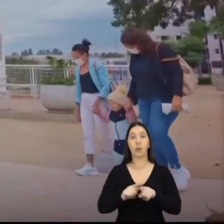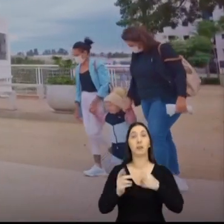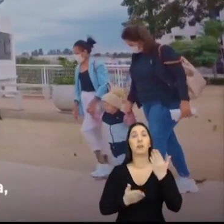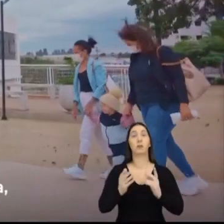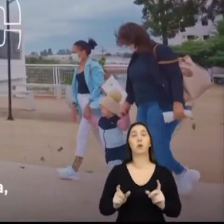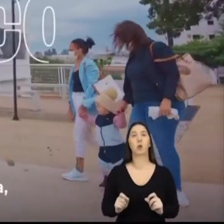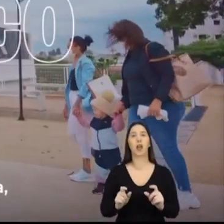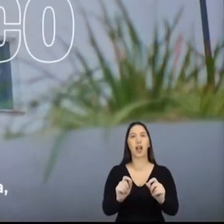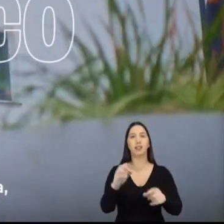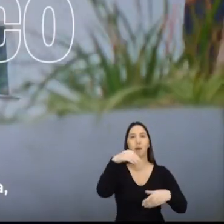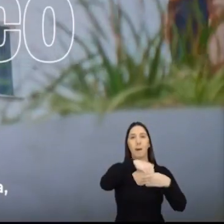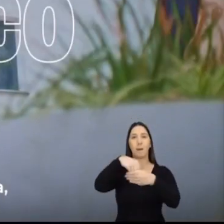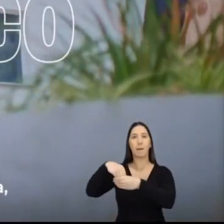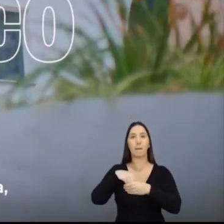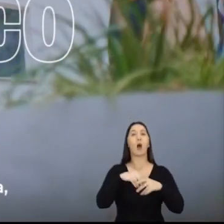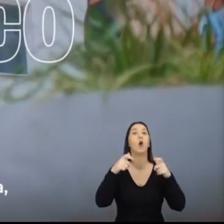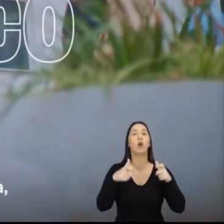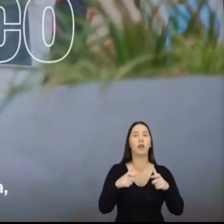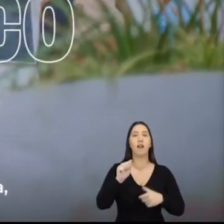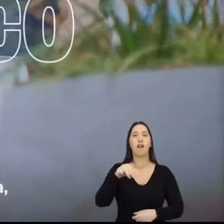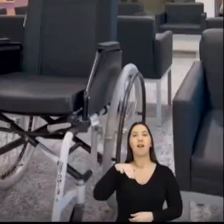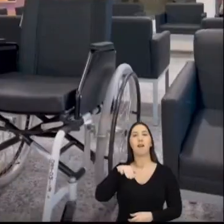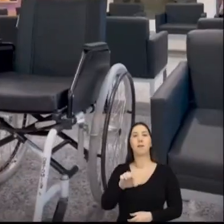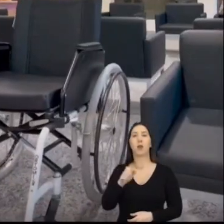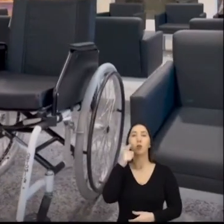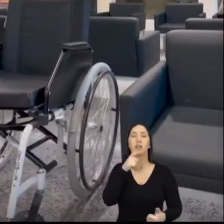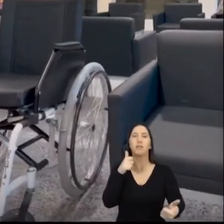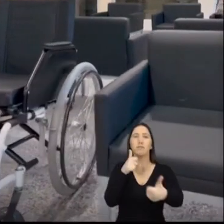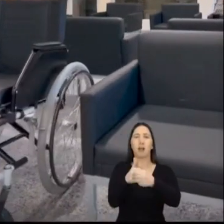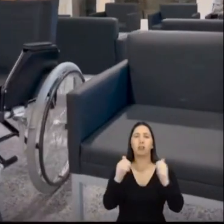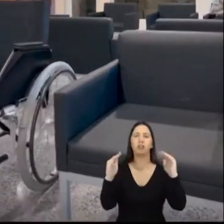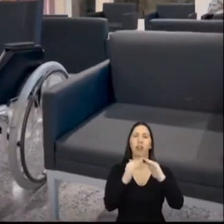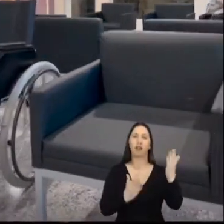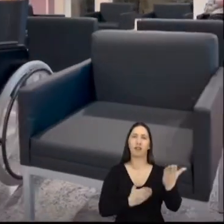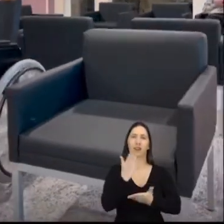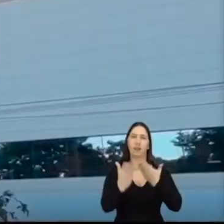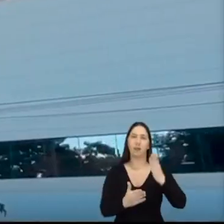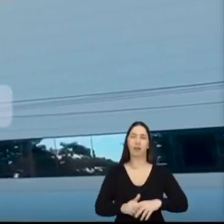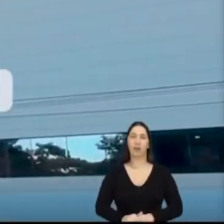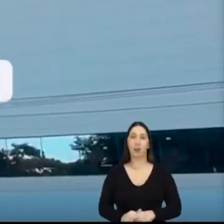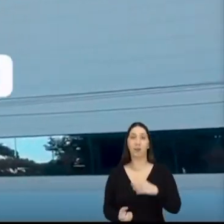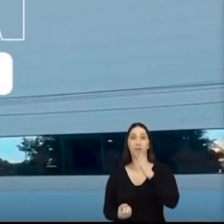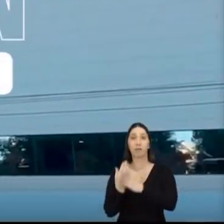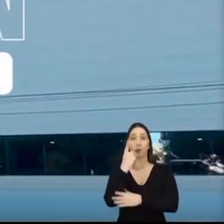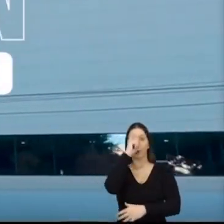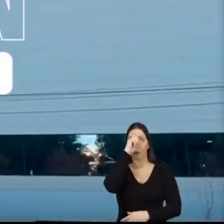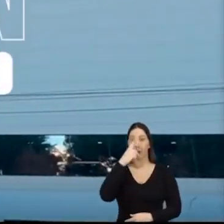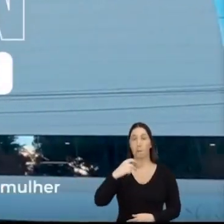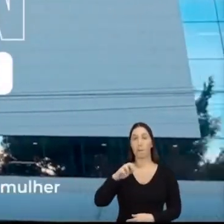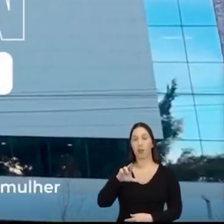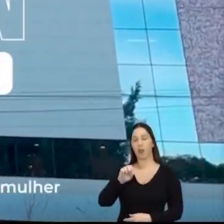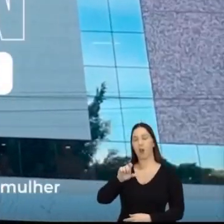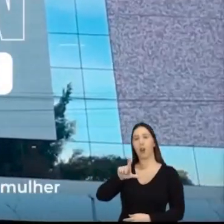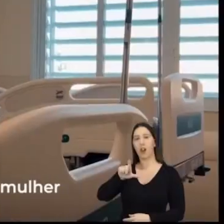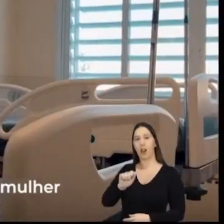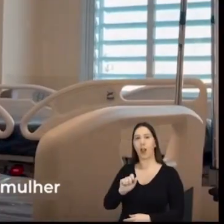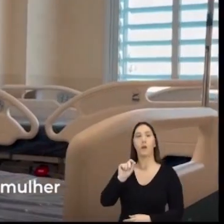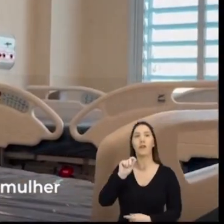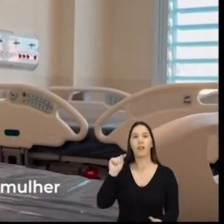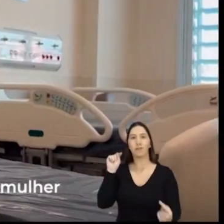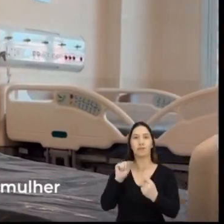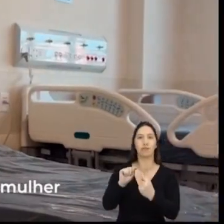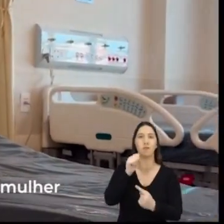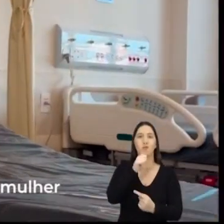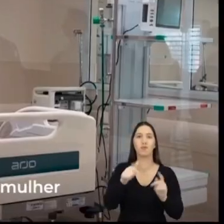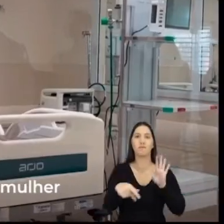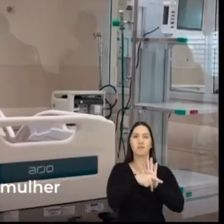ames do Estado. Pra que o paciente se trate perto de casa, inaugurou o Hospital Pérola Bain, o novo hospital da mulher. Será o maior centro